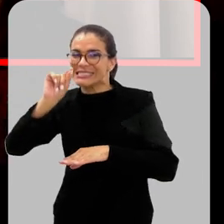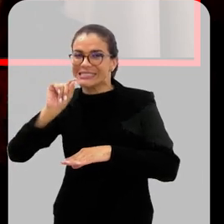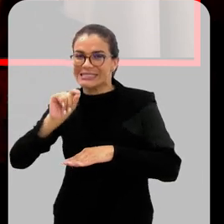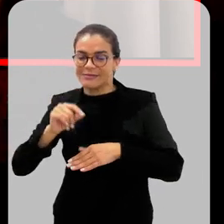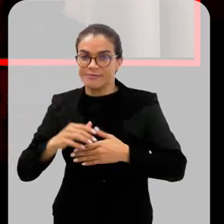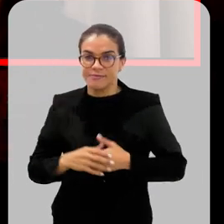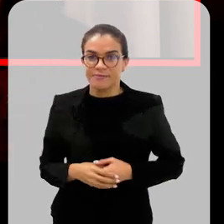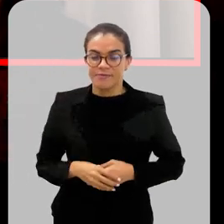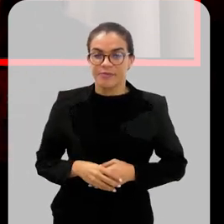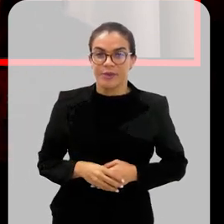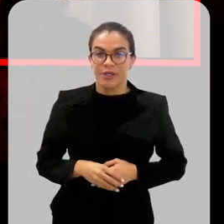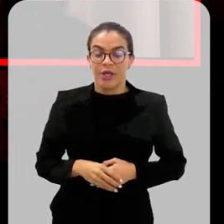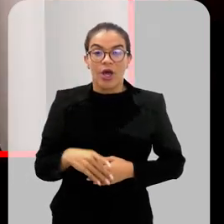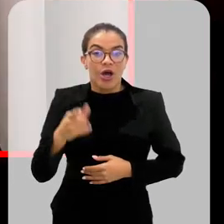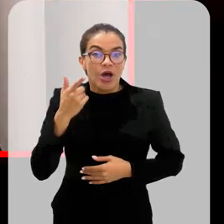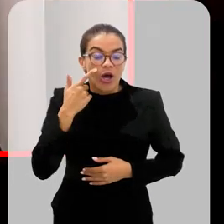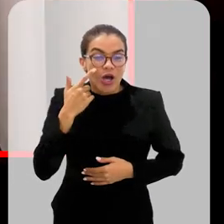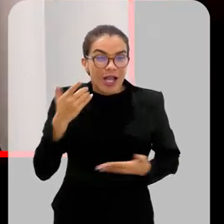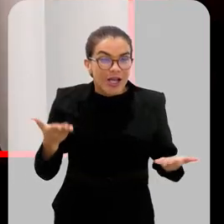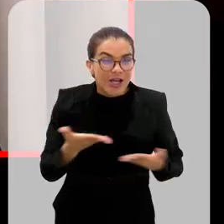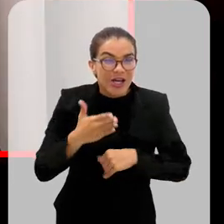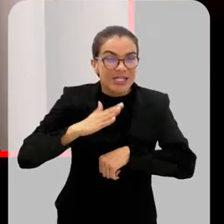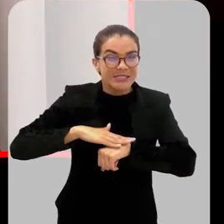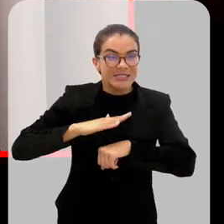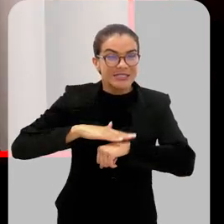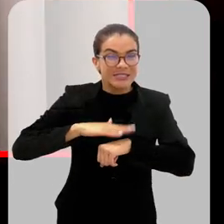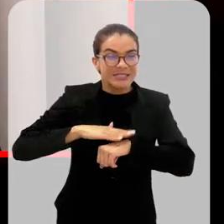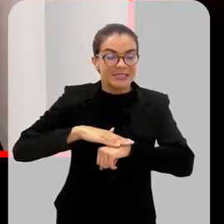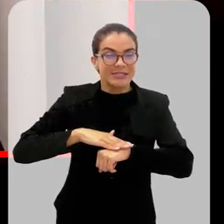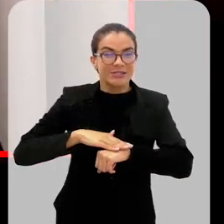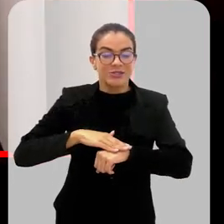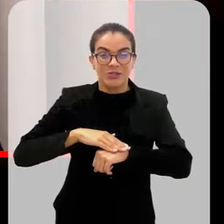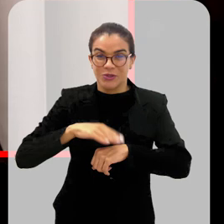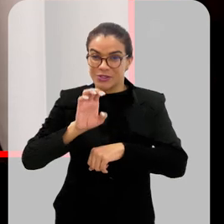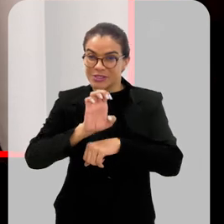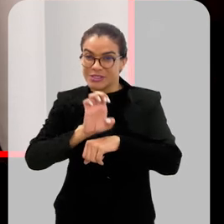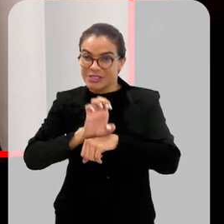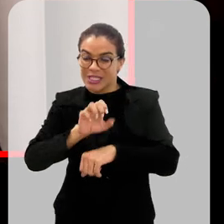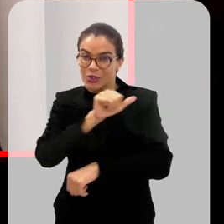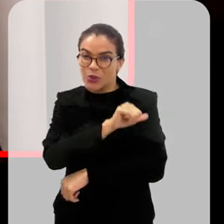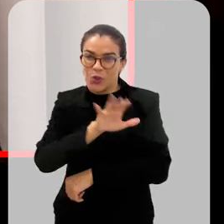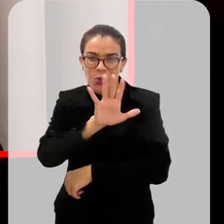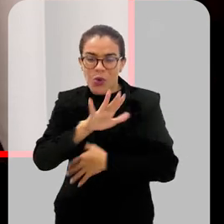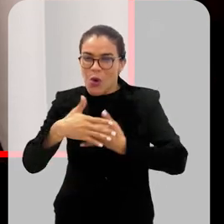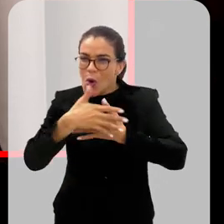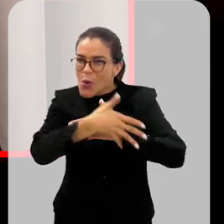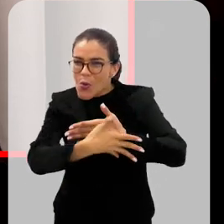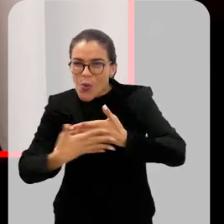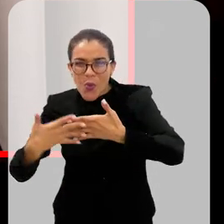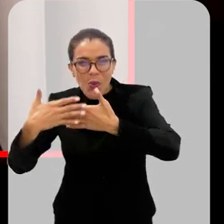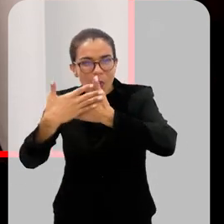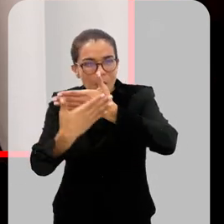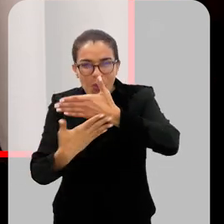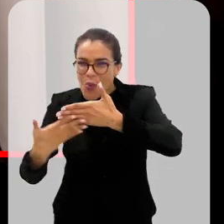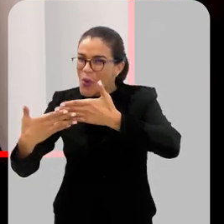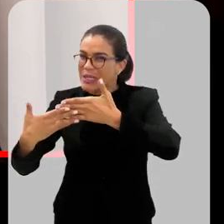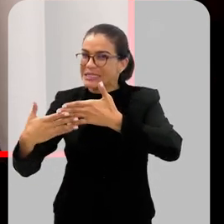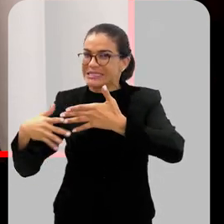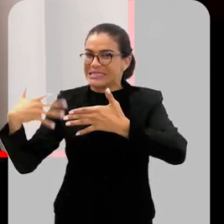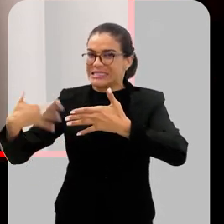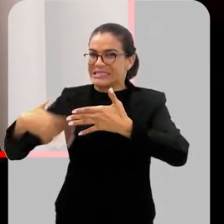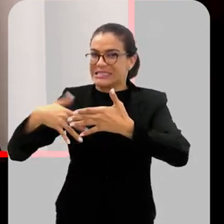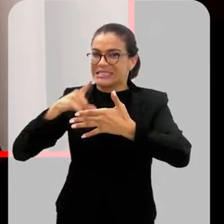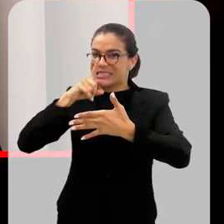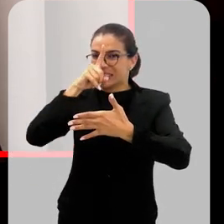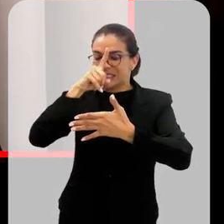informações? Olha, nesse momento, Rui, o estado do Rio de Janeiro como um todo está em